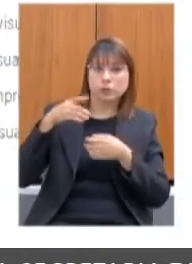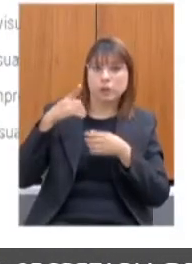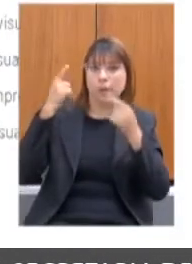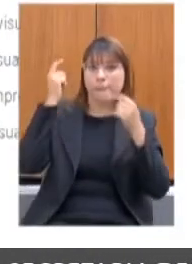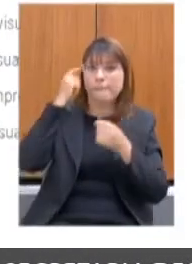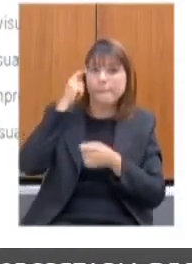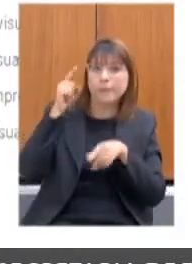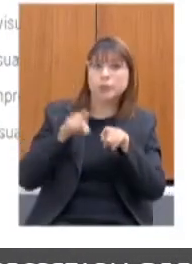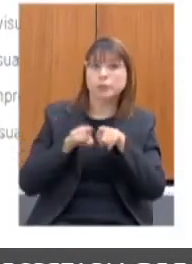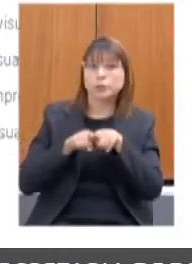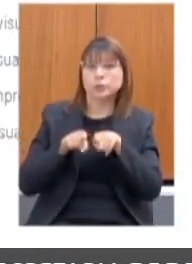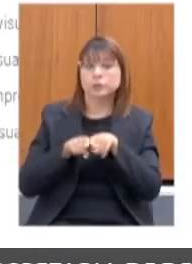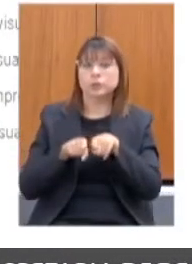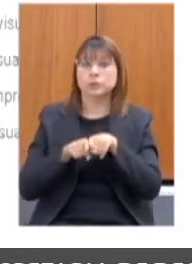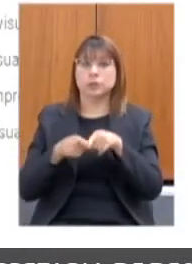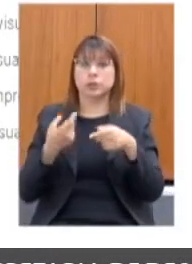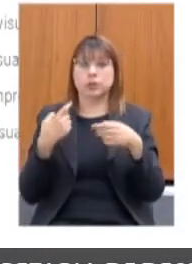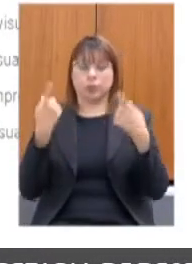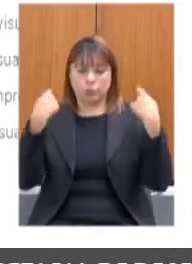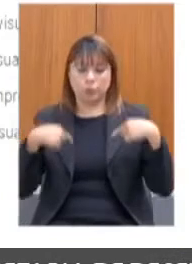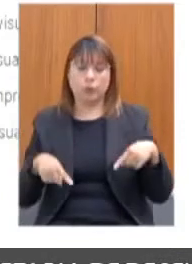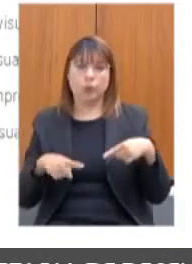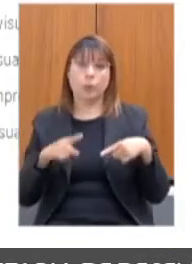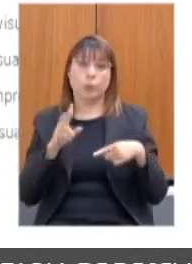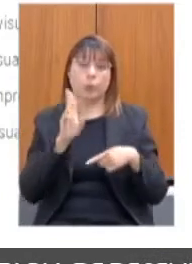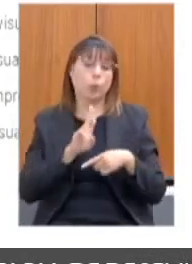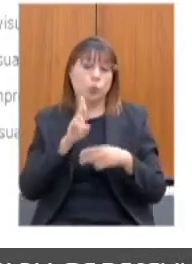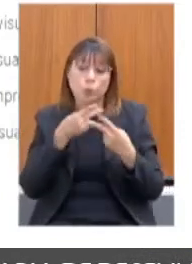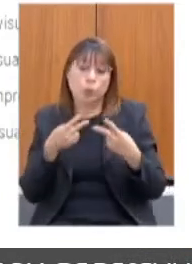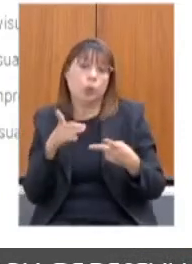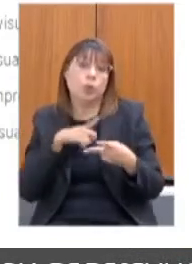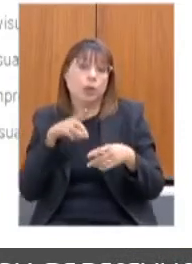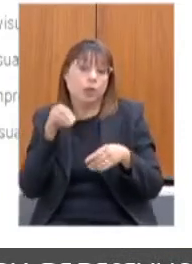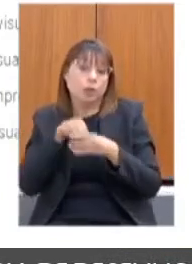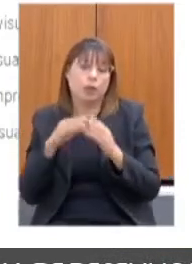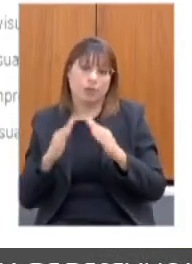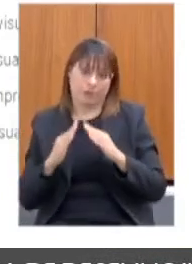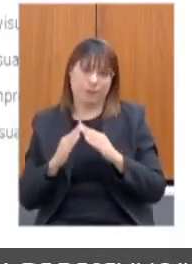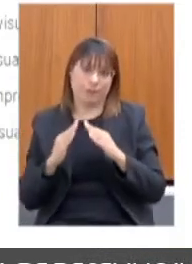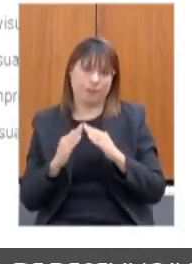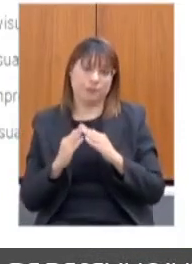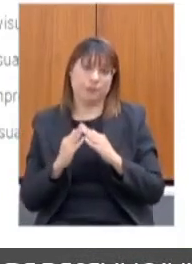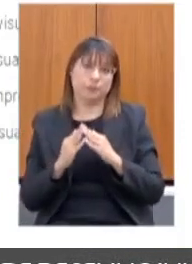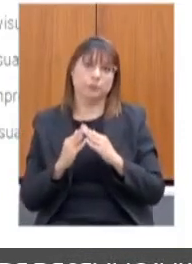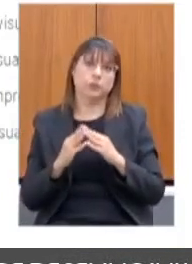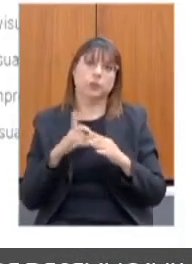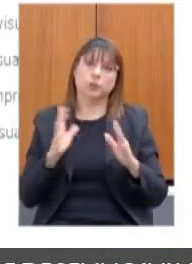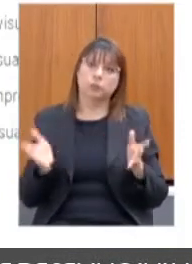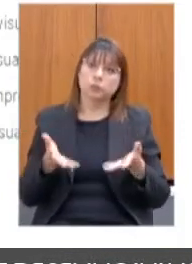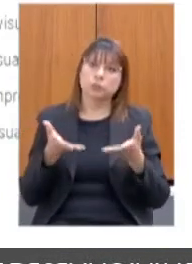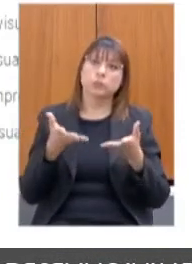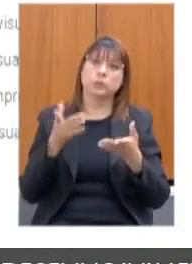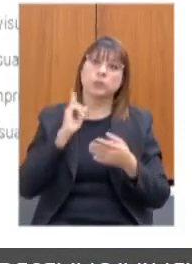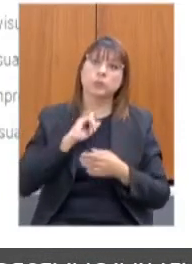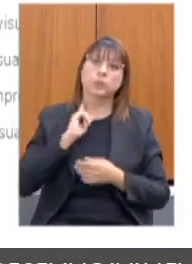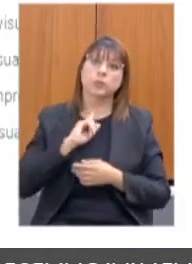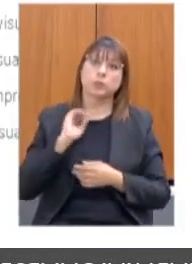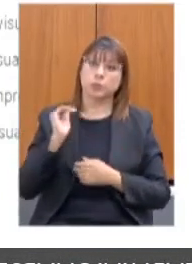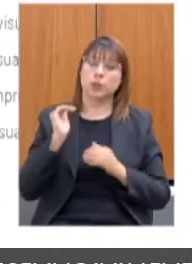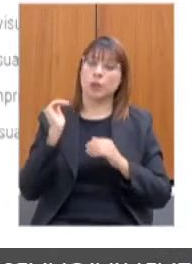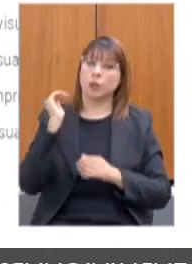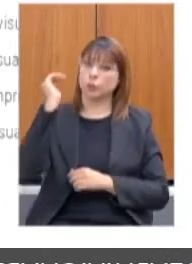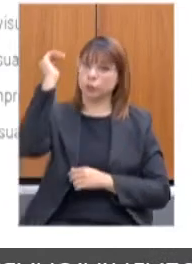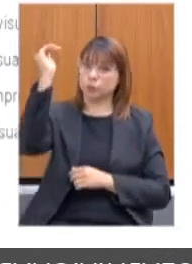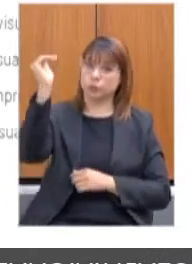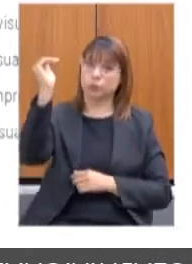utilizando o que se tem dentro de casa. Então, tivemos o Mova Minas para adultos, que foram 11 vídeos publicados,